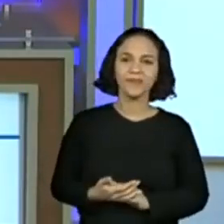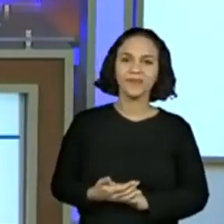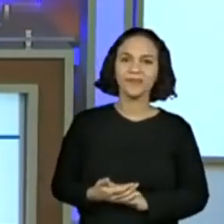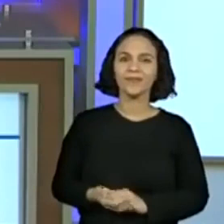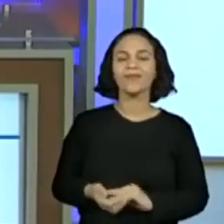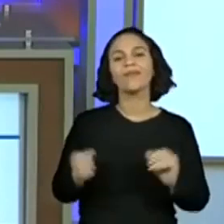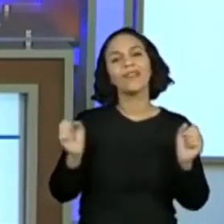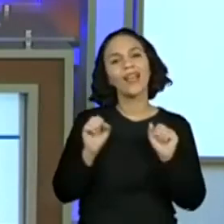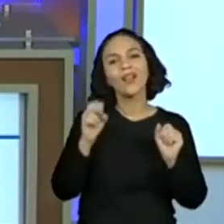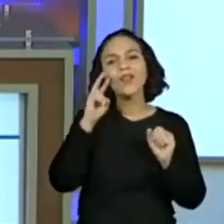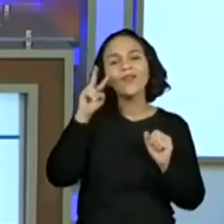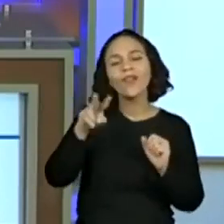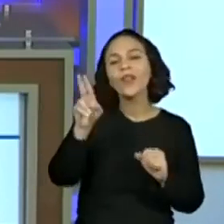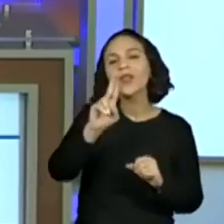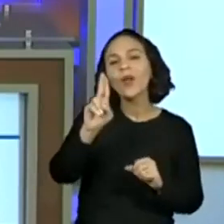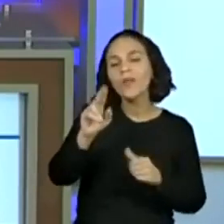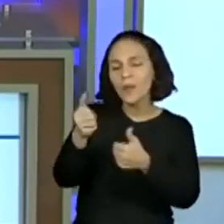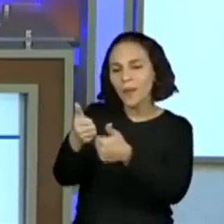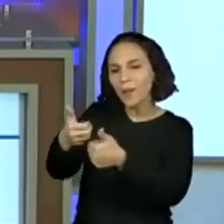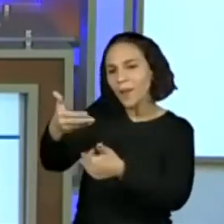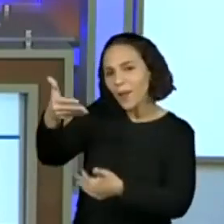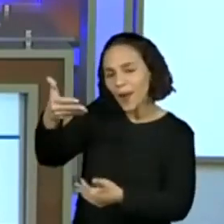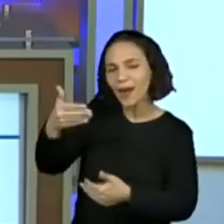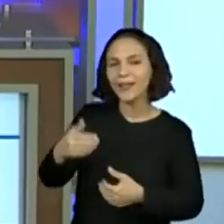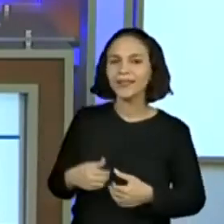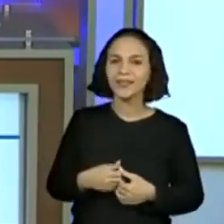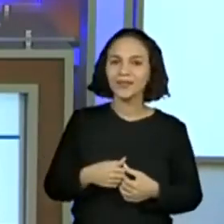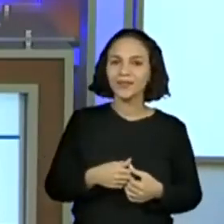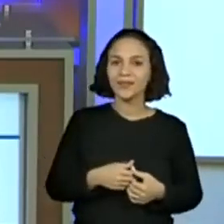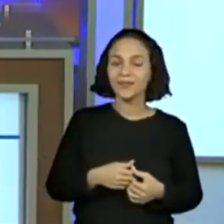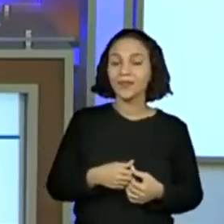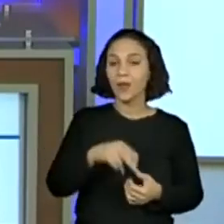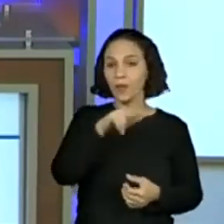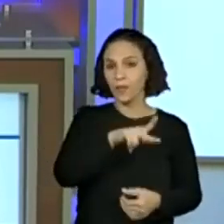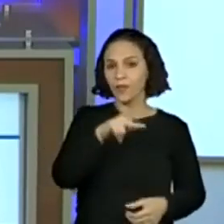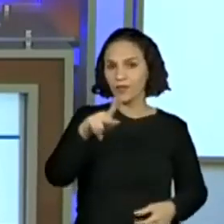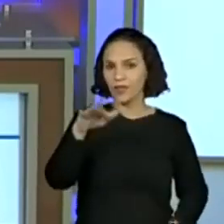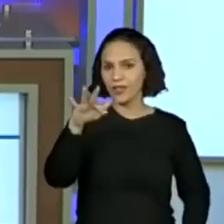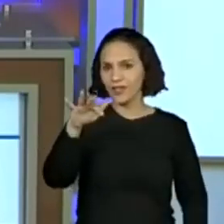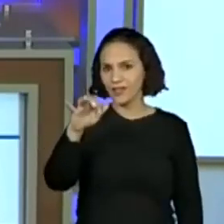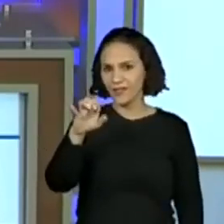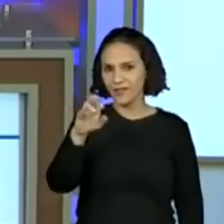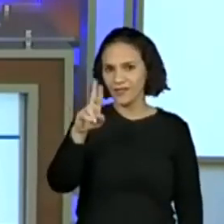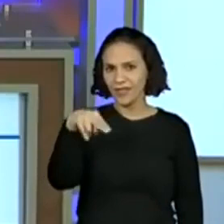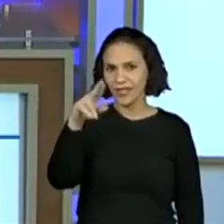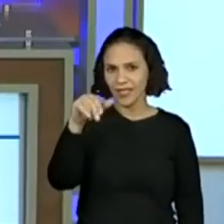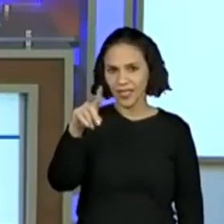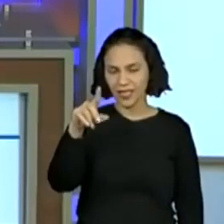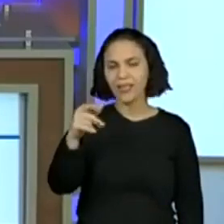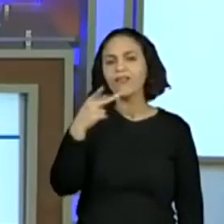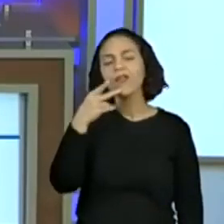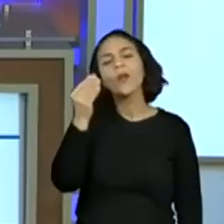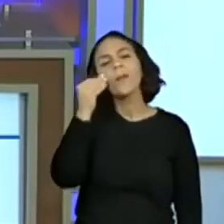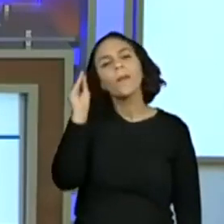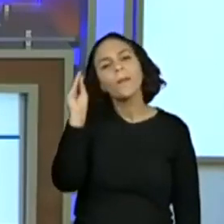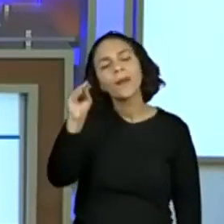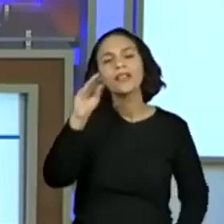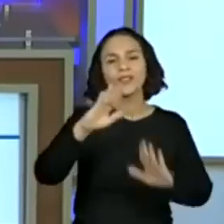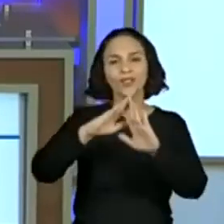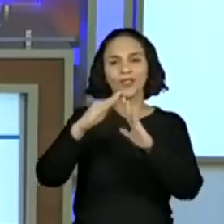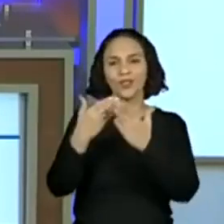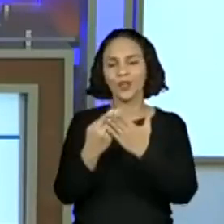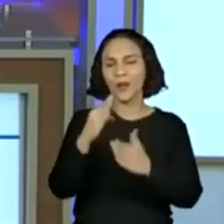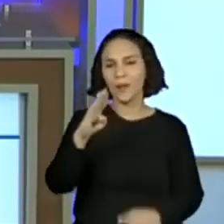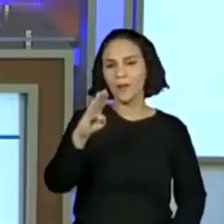Adoro ver aqui o nome dos alunos. Vamos lá. Ó, professora Fernanda pediu pra mandar um beijo pra escola Beatriz do Rosário. Um beijo.